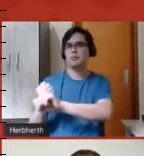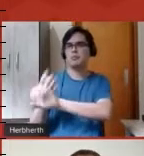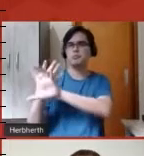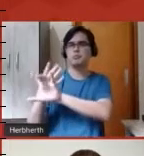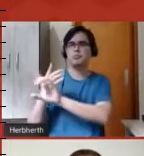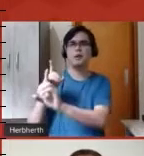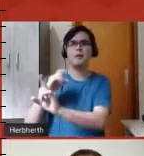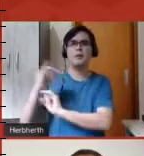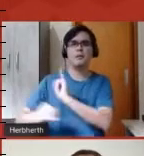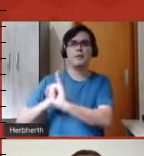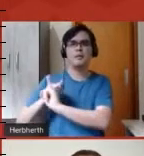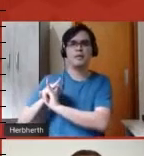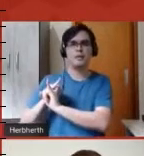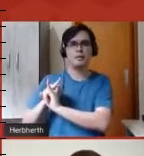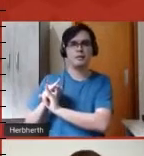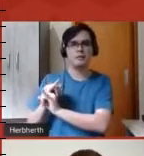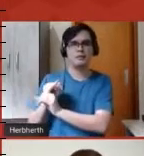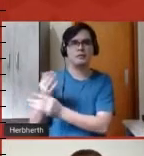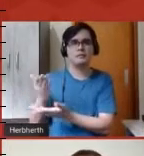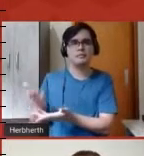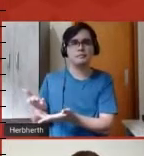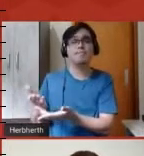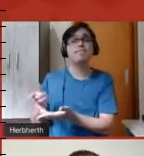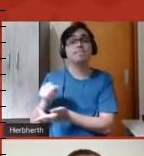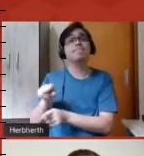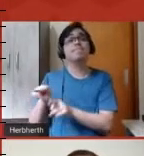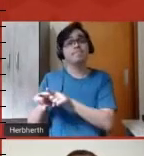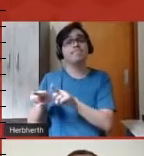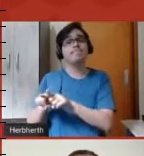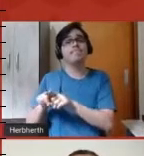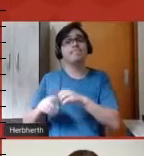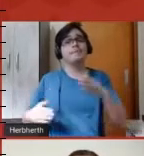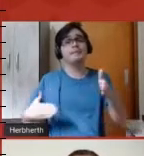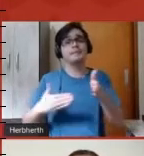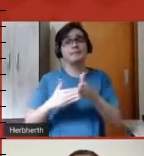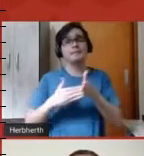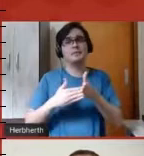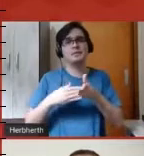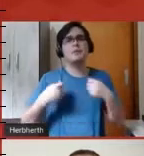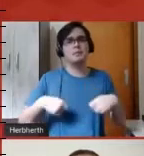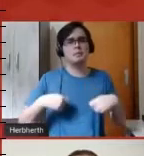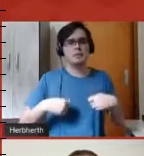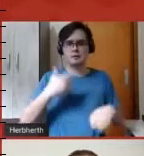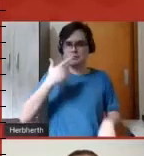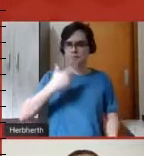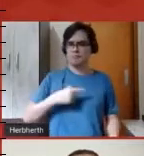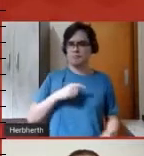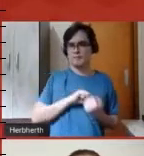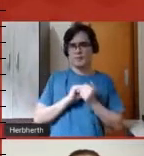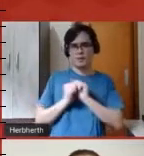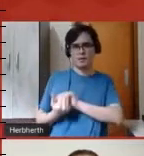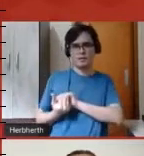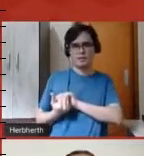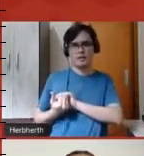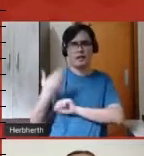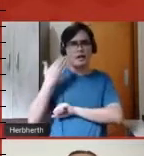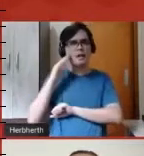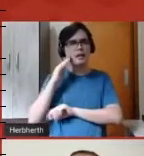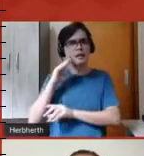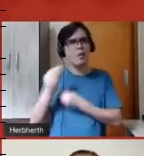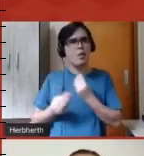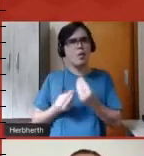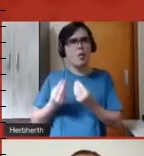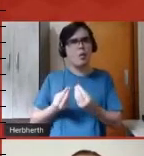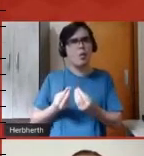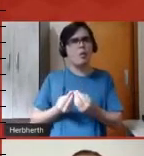também se apresentou como uma limitação, agora a gente precisa se adaptar, precisa entender como que a gente vai